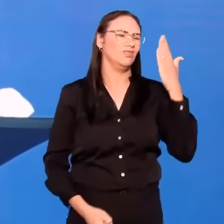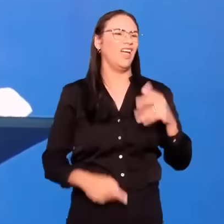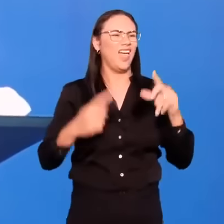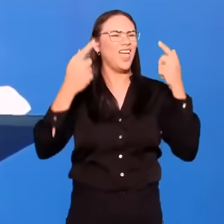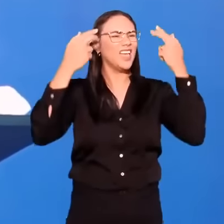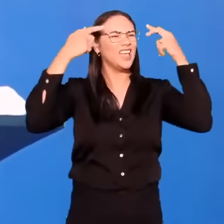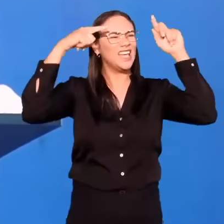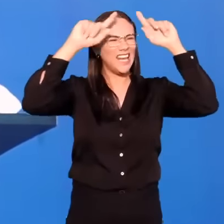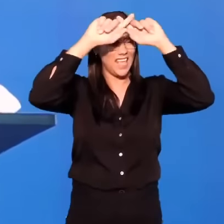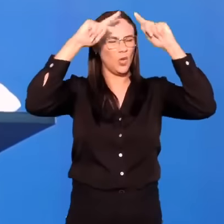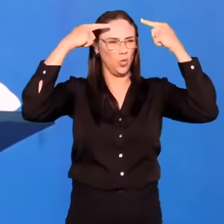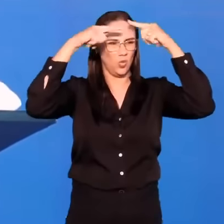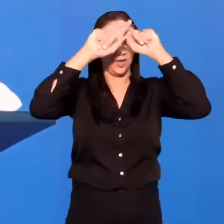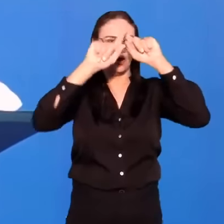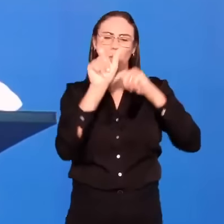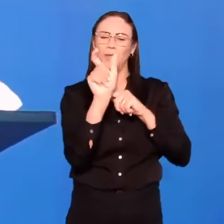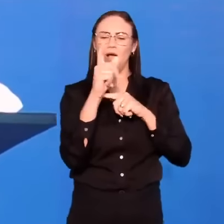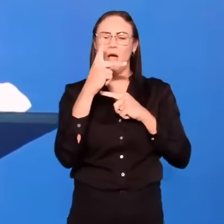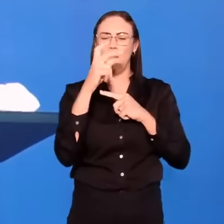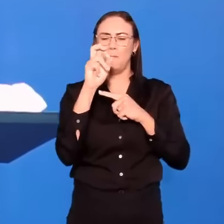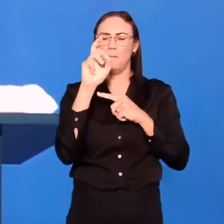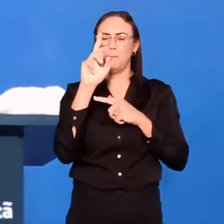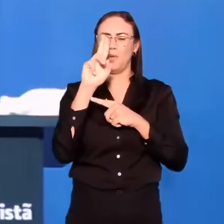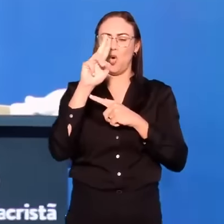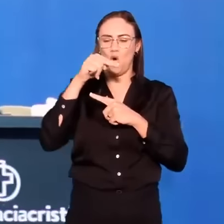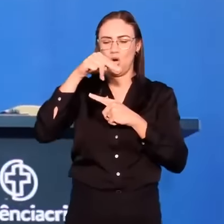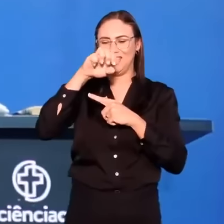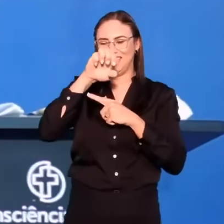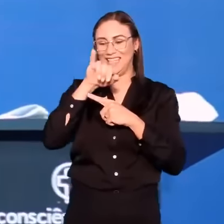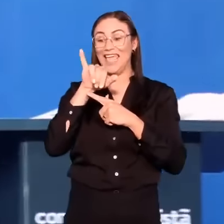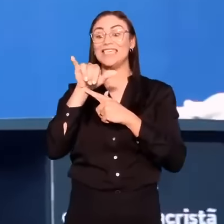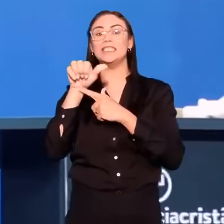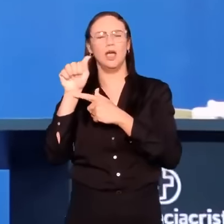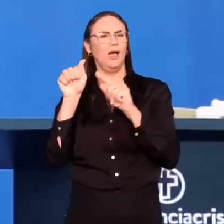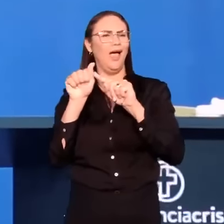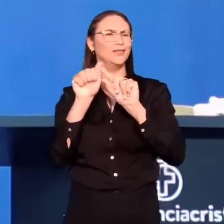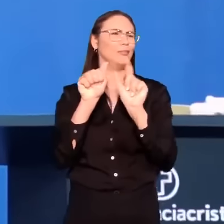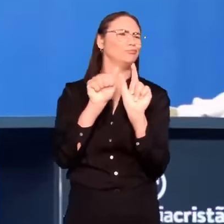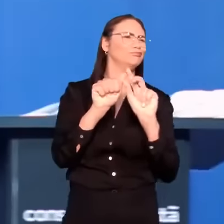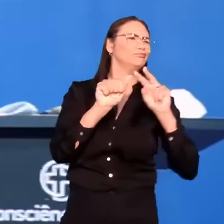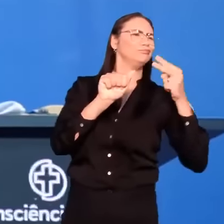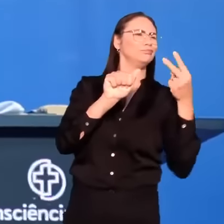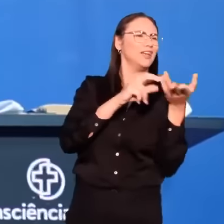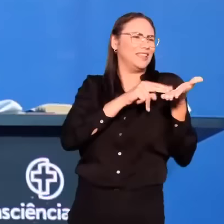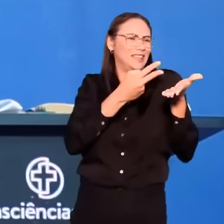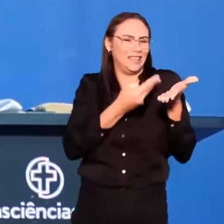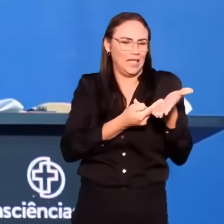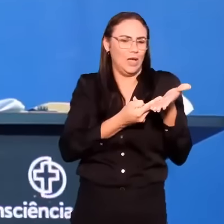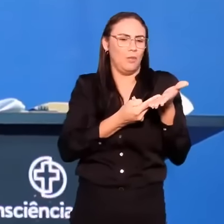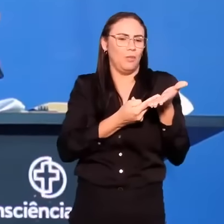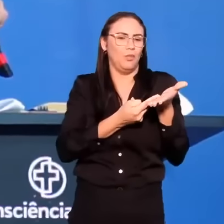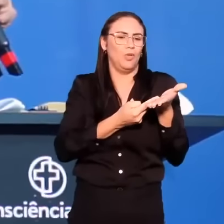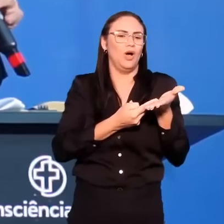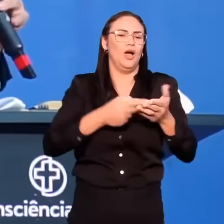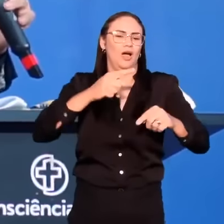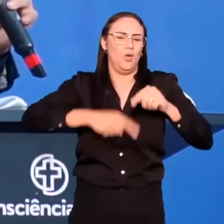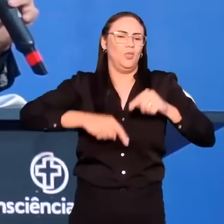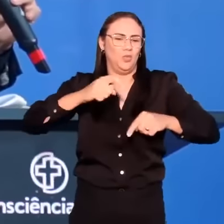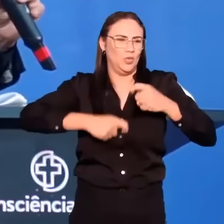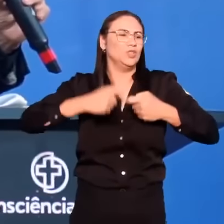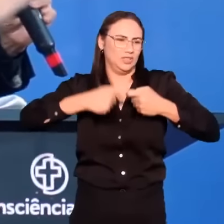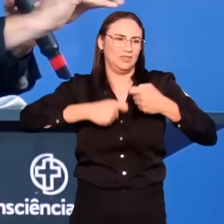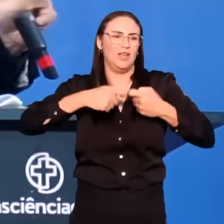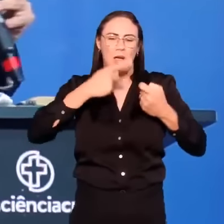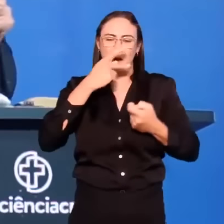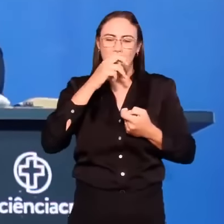Porneia. Da onde veio o termo pornô. Pornográfico. Pornografia. Todo tipo